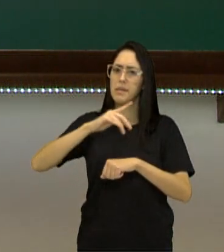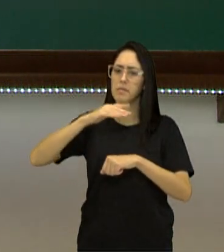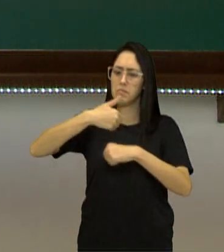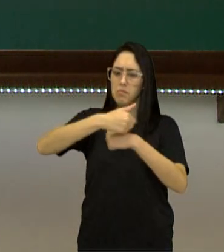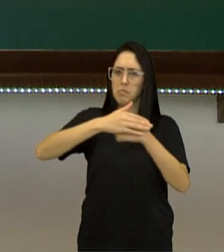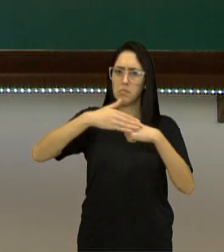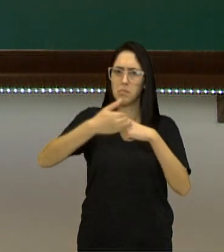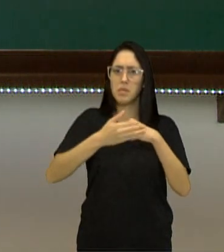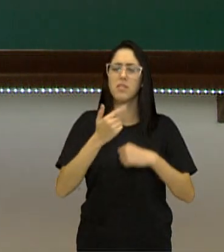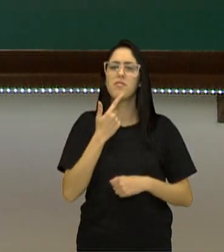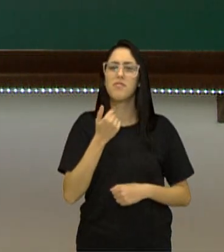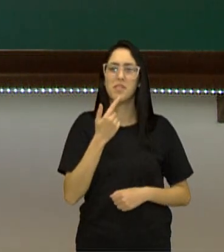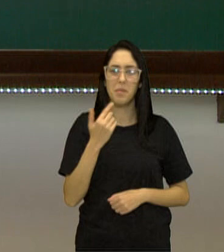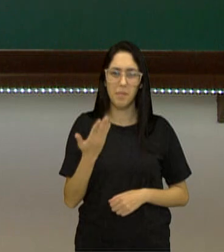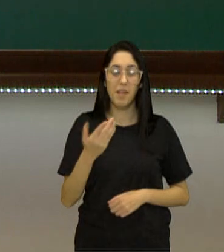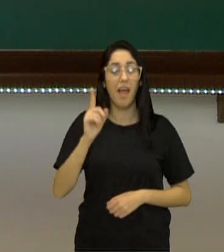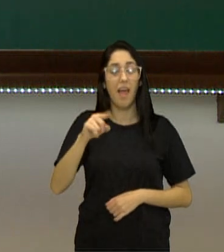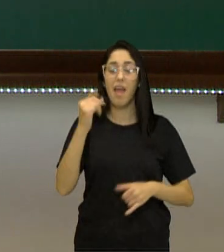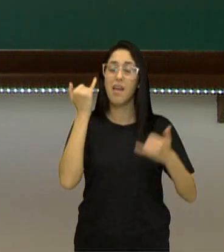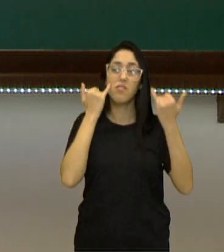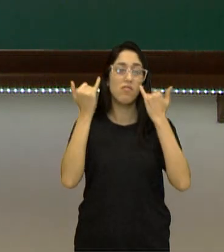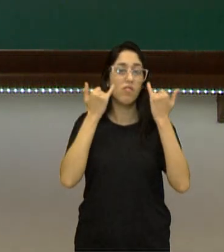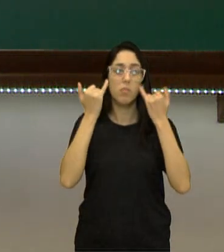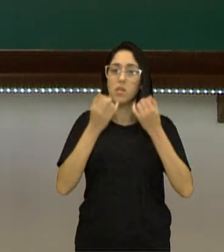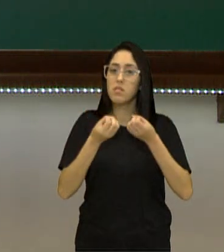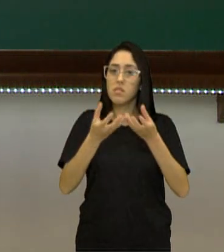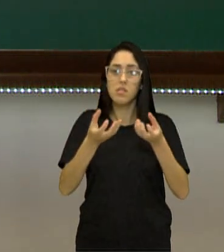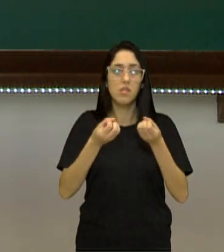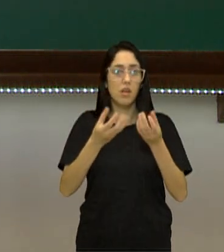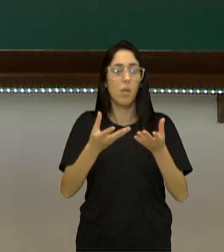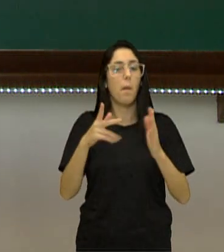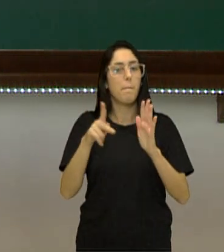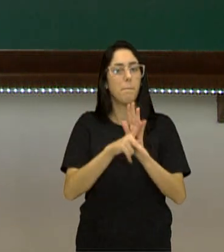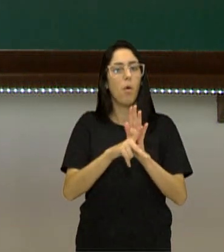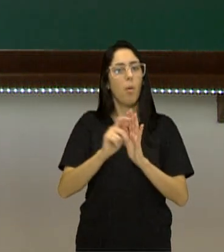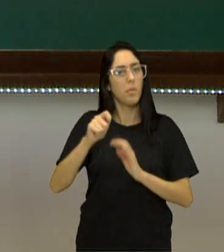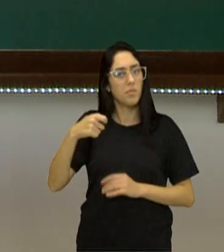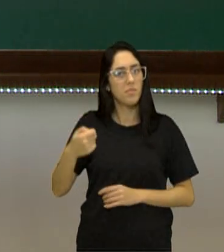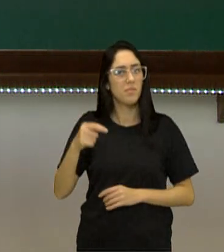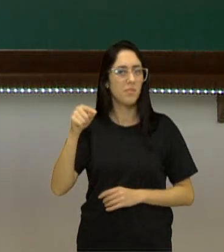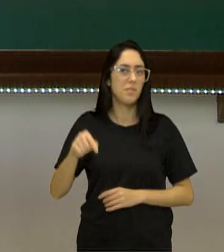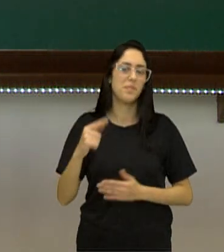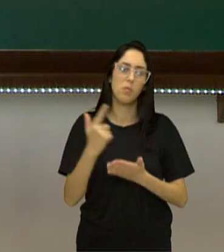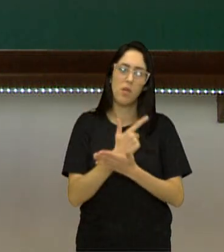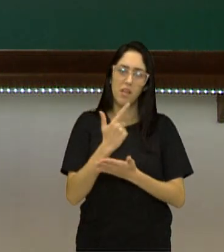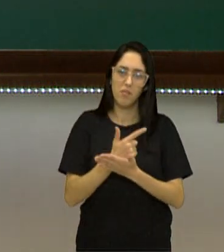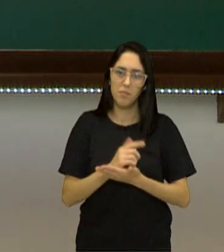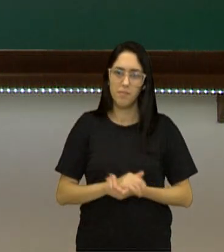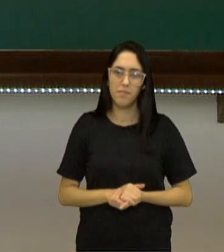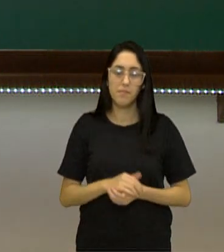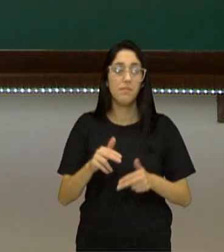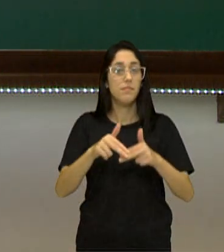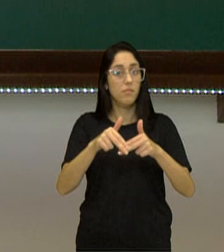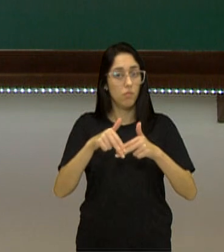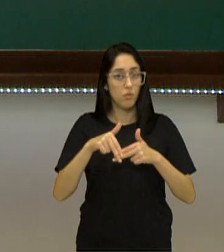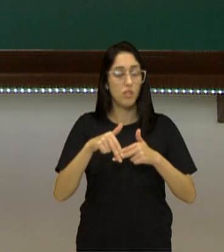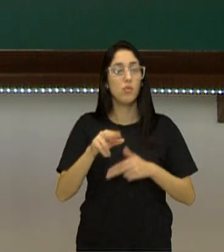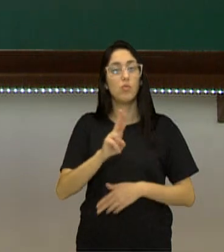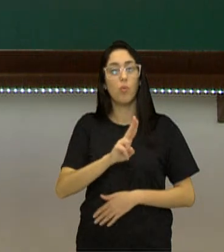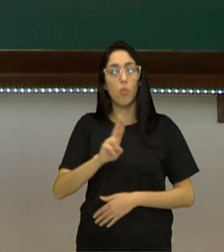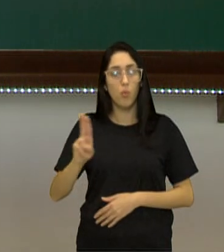Ele está fazendo o 15 mil são, trazendo informações a respeito da obra principal. Por isso que nós chamamos de